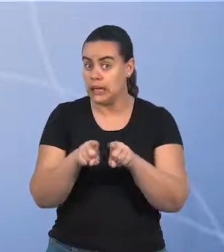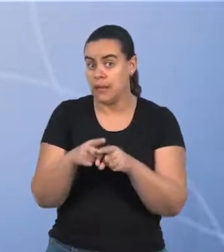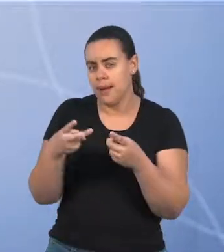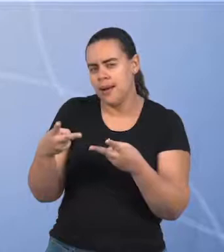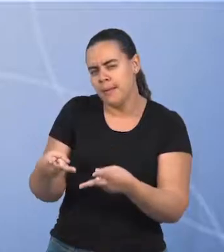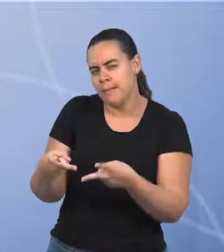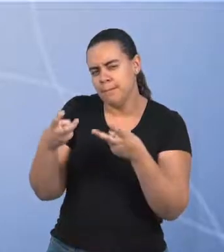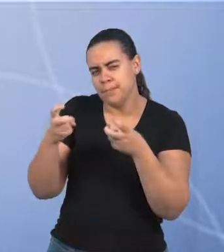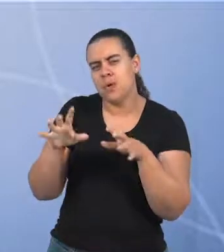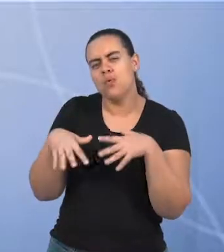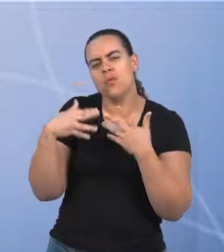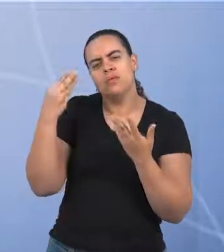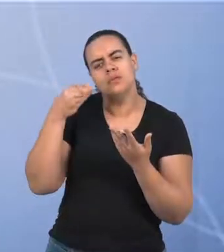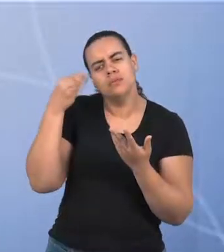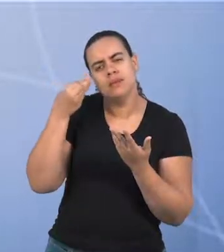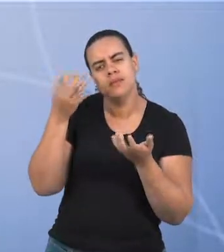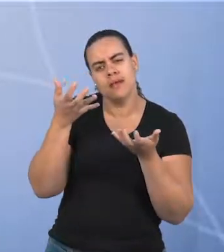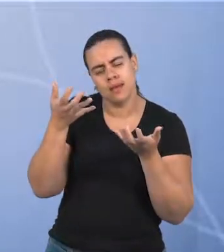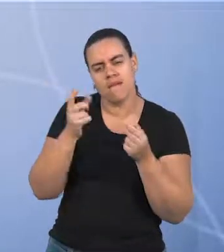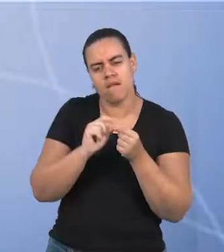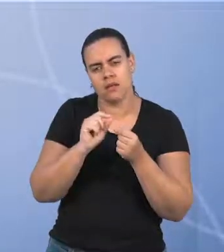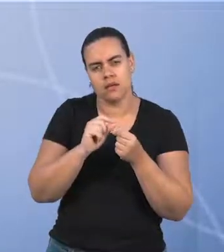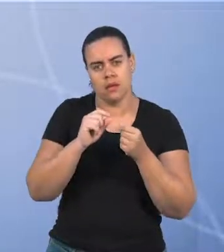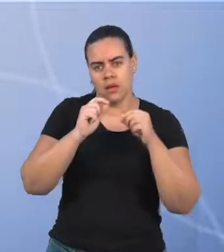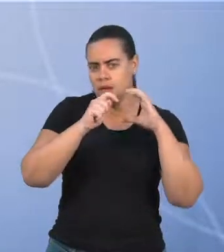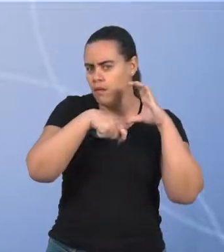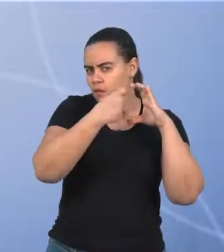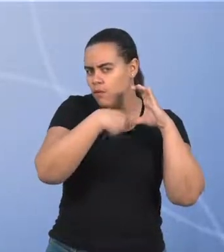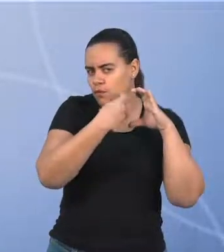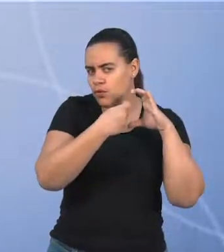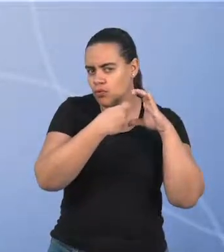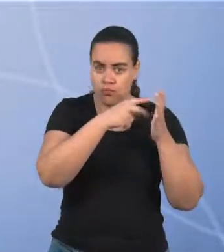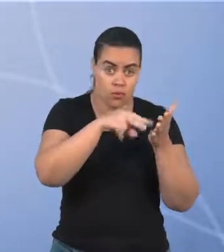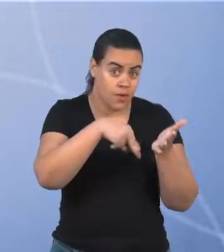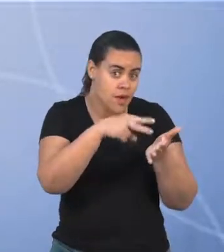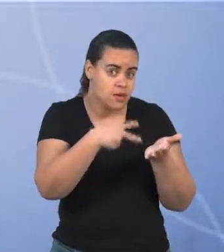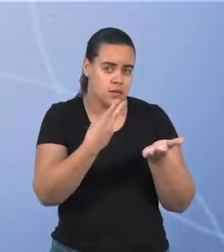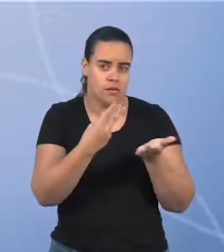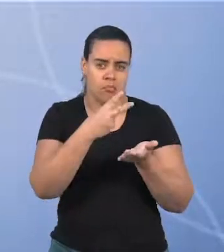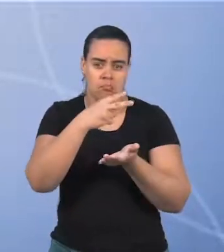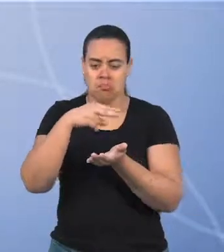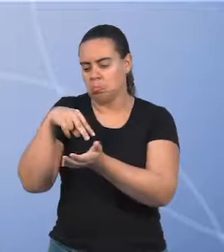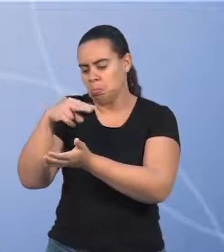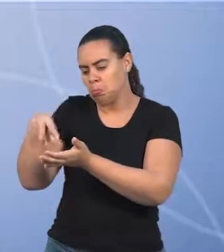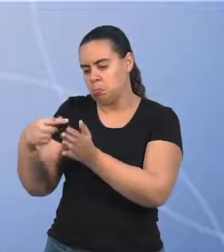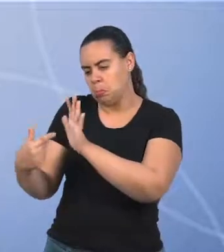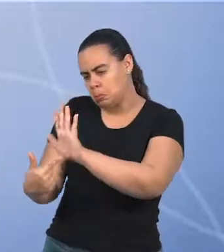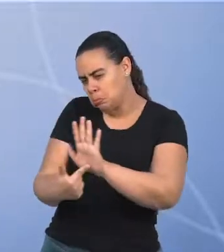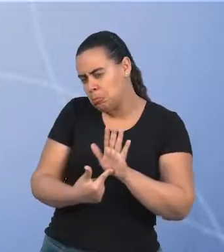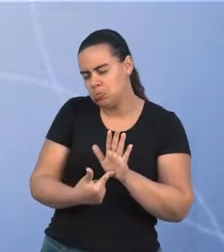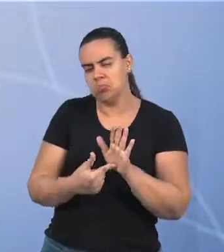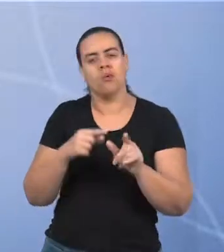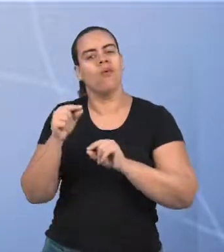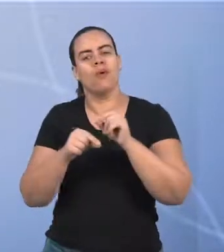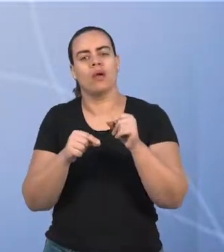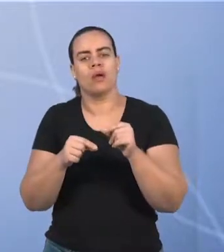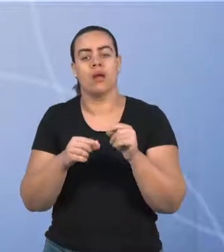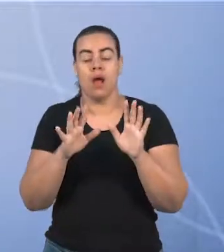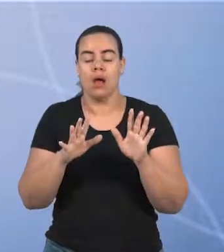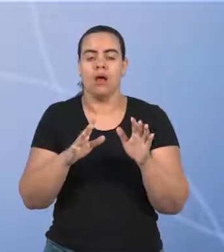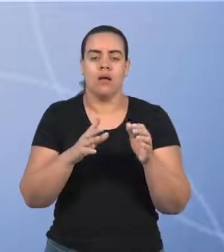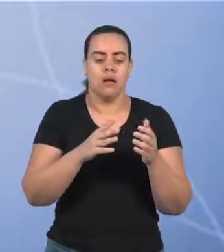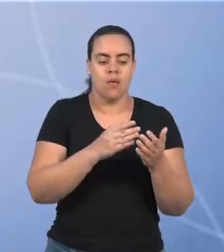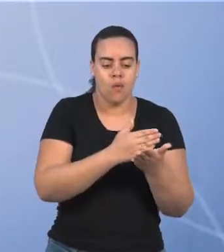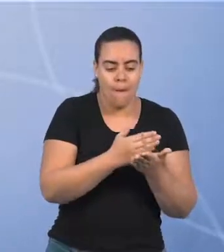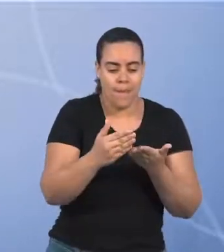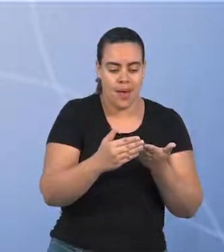natureza de experimentação querem desenvolver. Uma videodança? Uma coreografia? O que for. Importante lembrar que isso pode mudar durante o processo. E